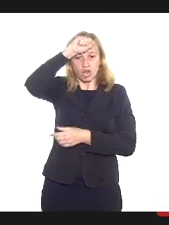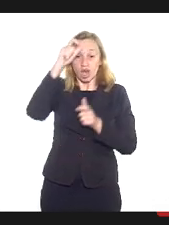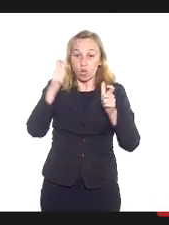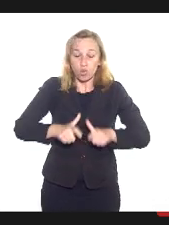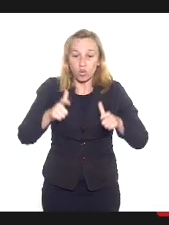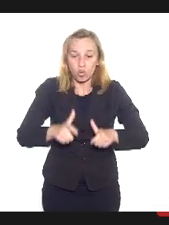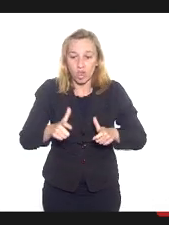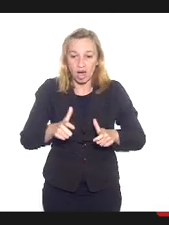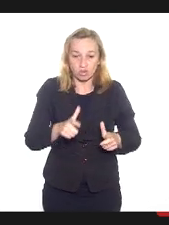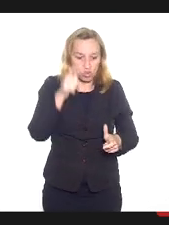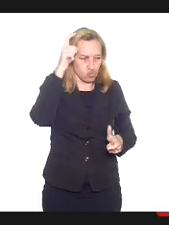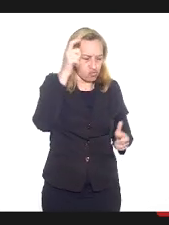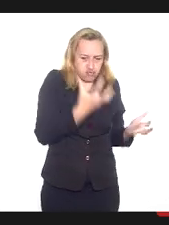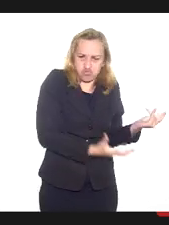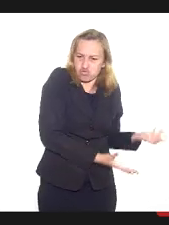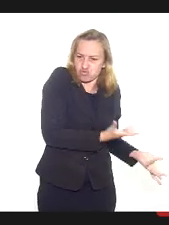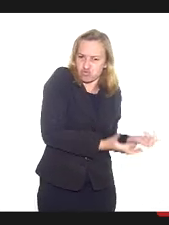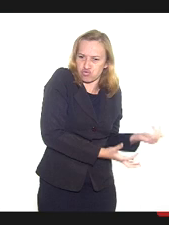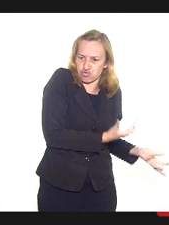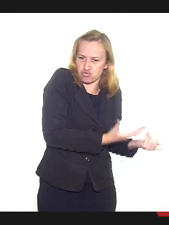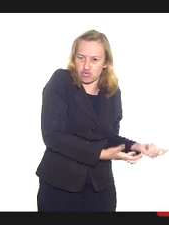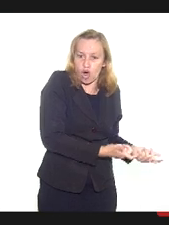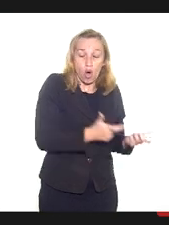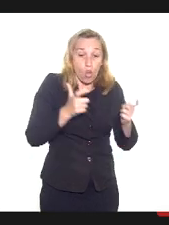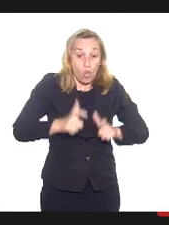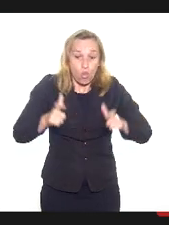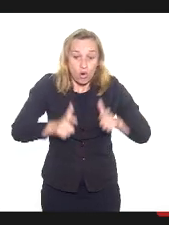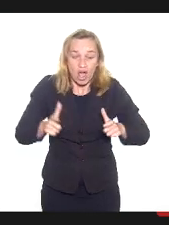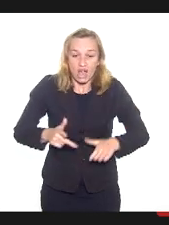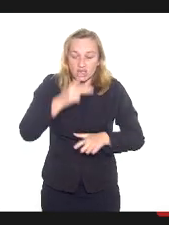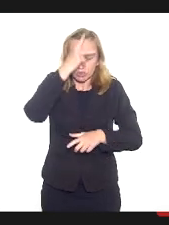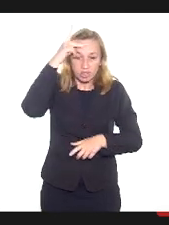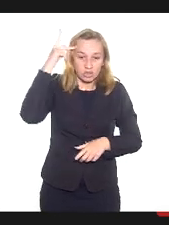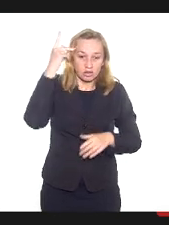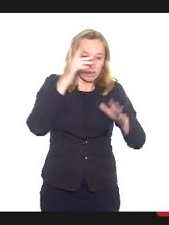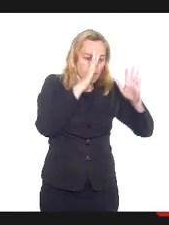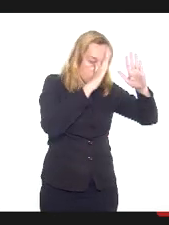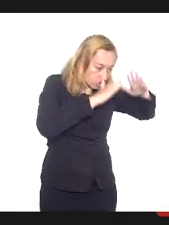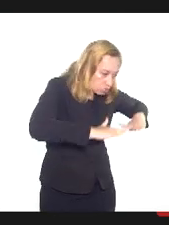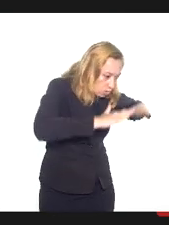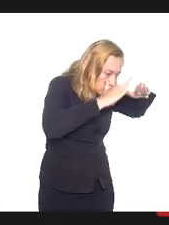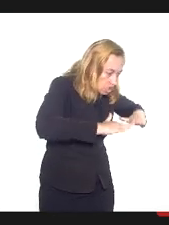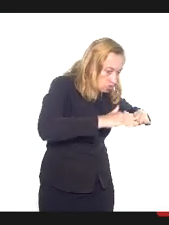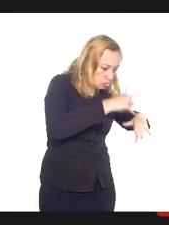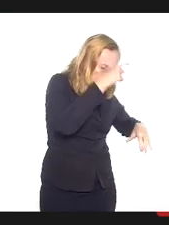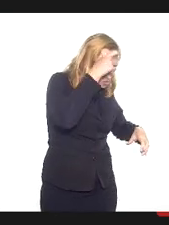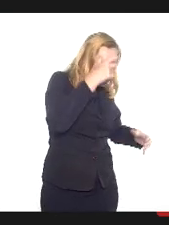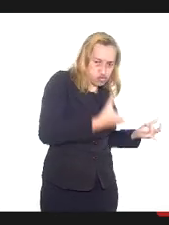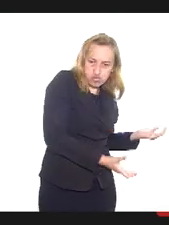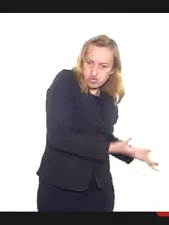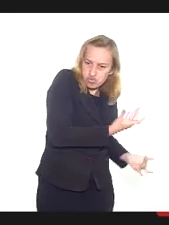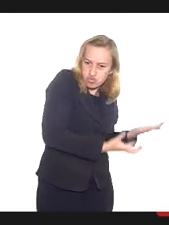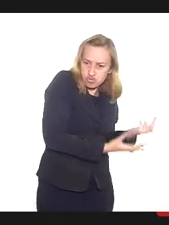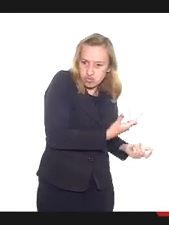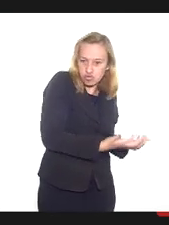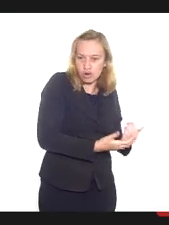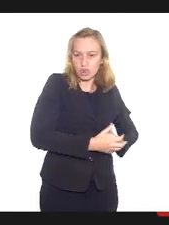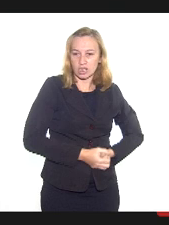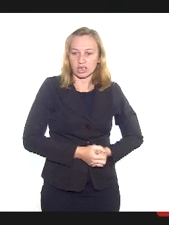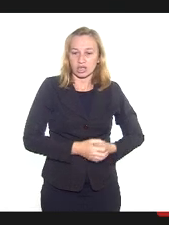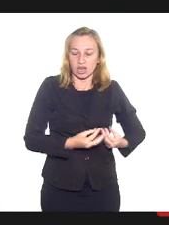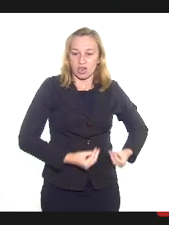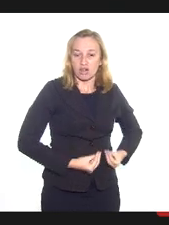invocação ao diabo, um lugar onde as pessoas vão estar adorando o Satanás, onde vão estar levando suas